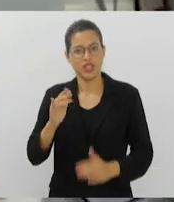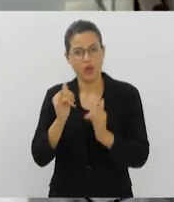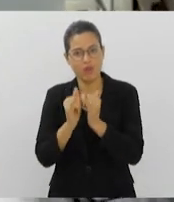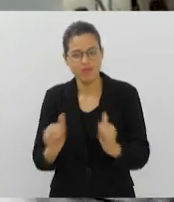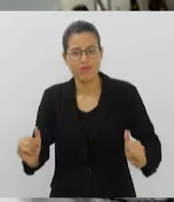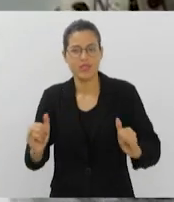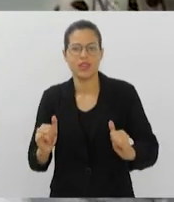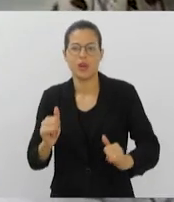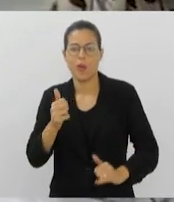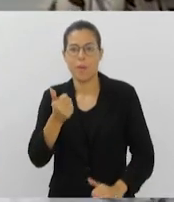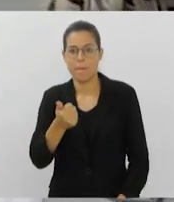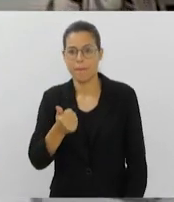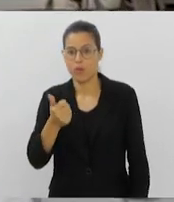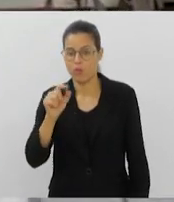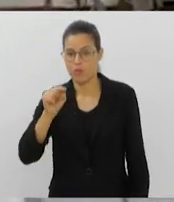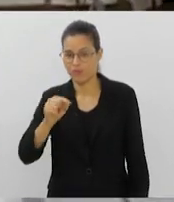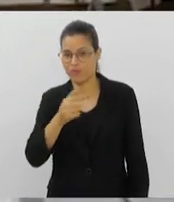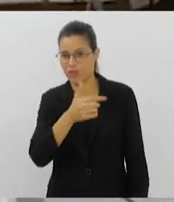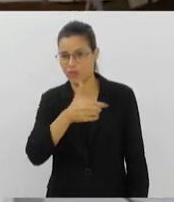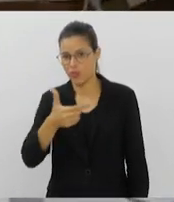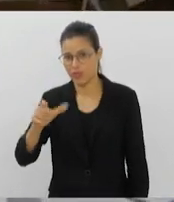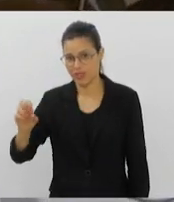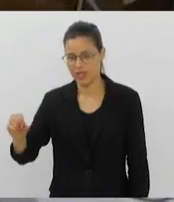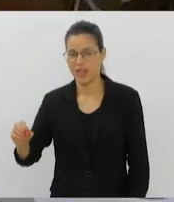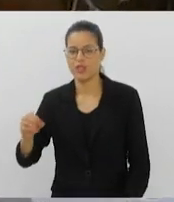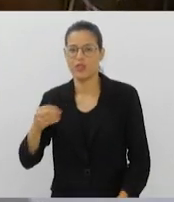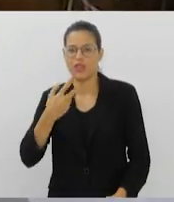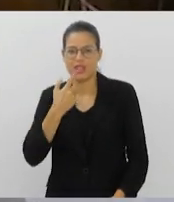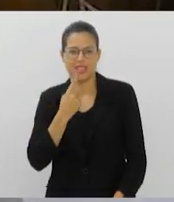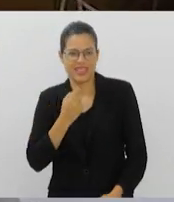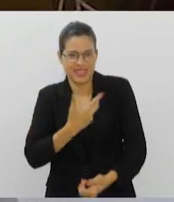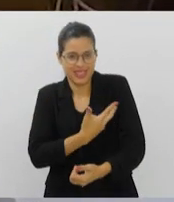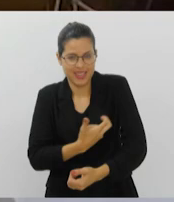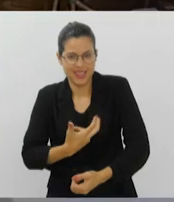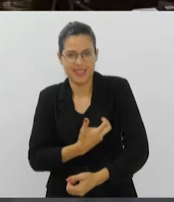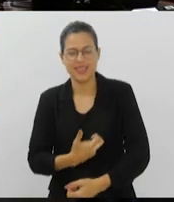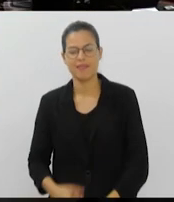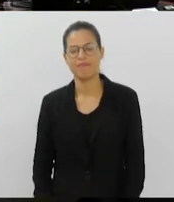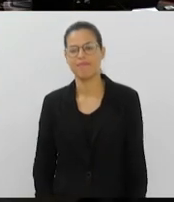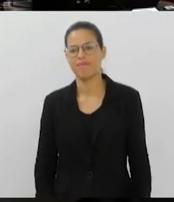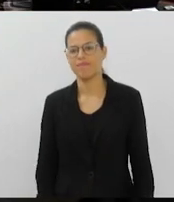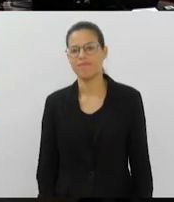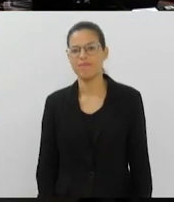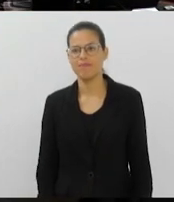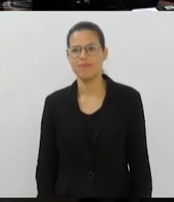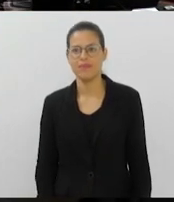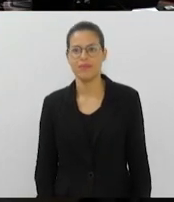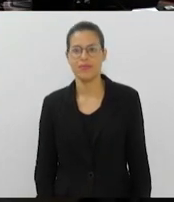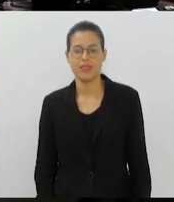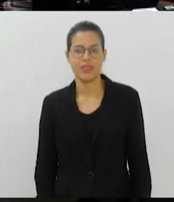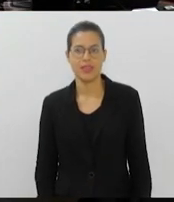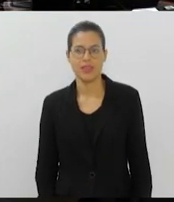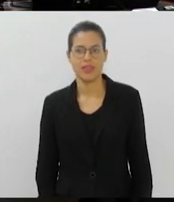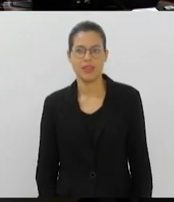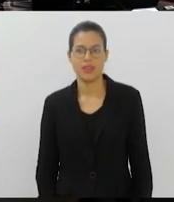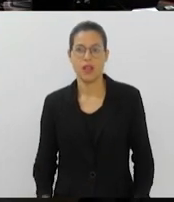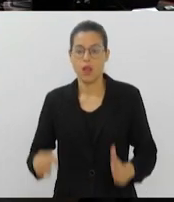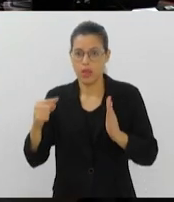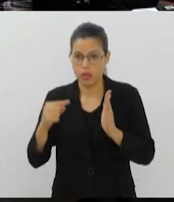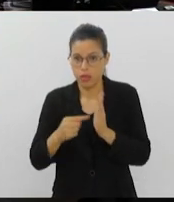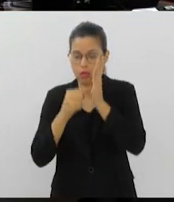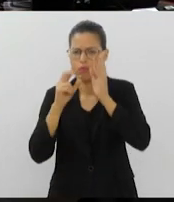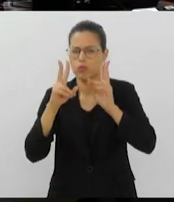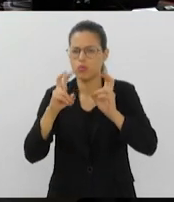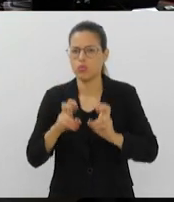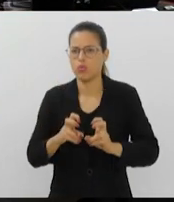bolsas de sangue e tem como meta alcançar 300 doadores dia. As denúncias sobre tráfico de